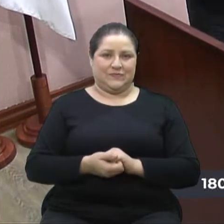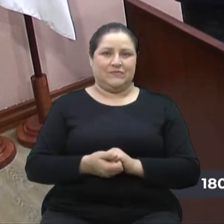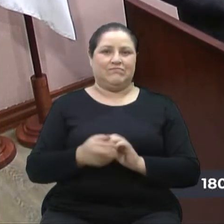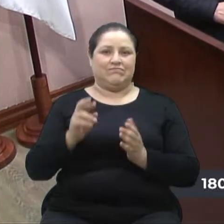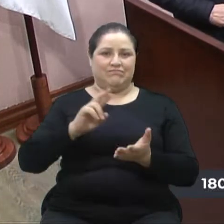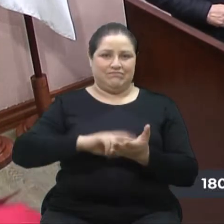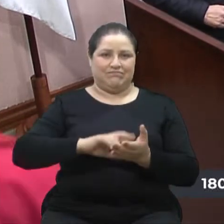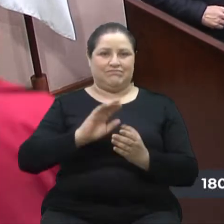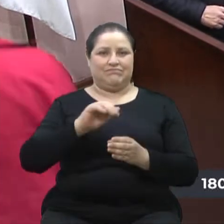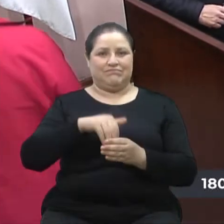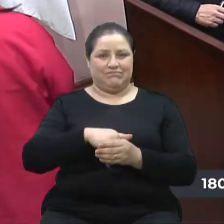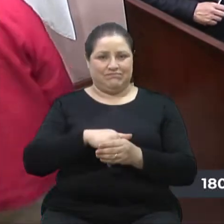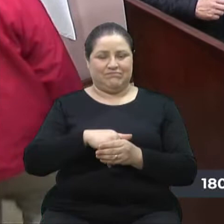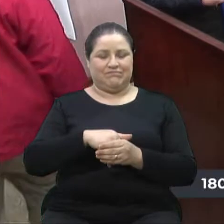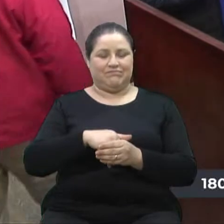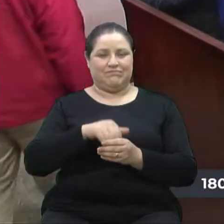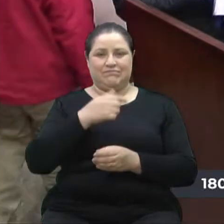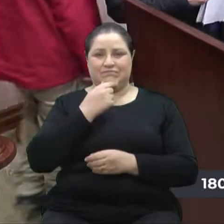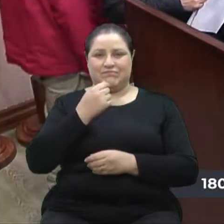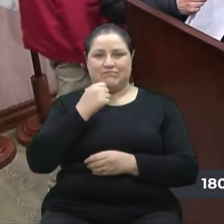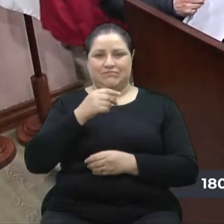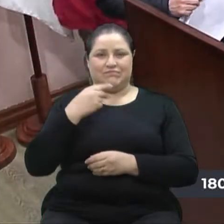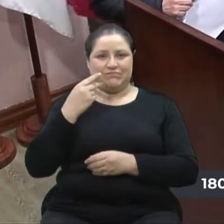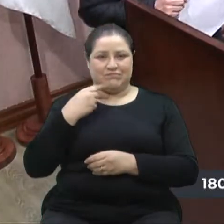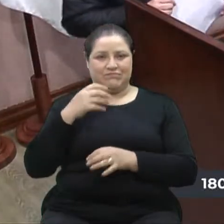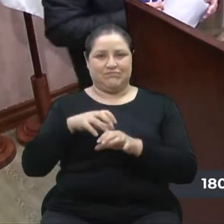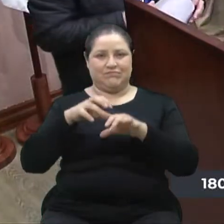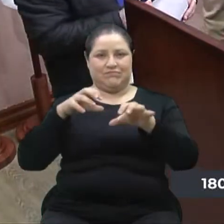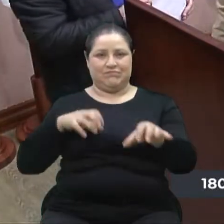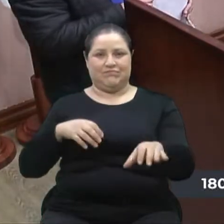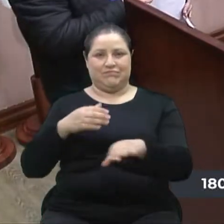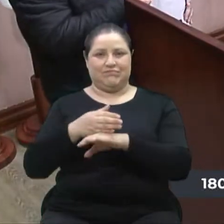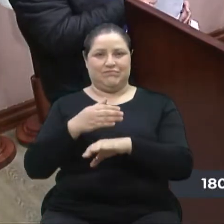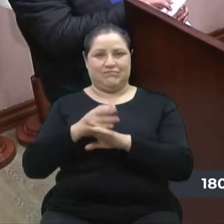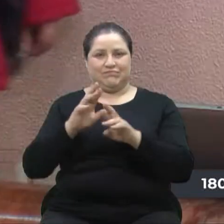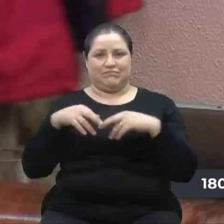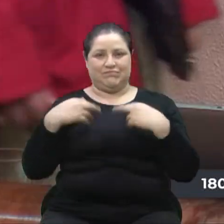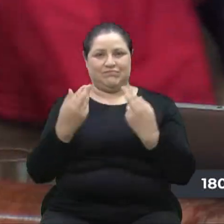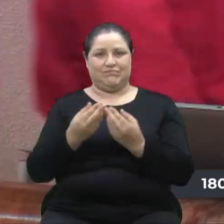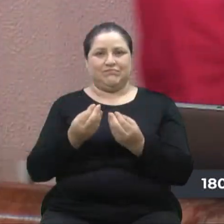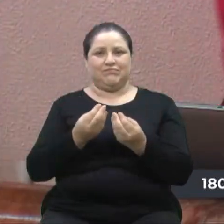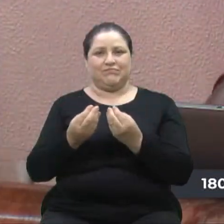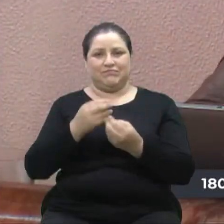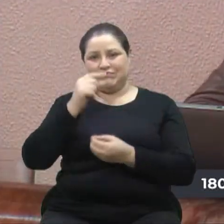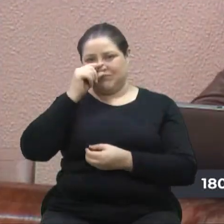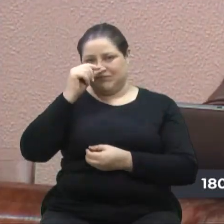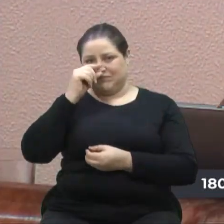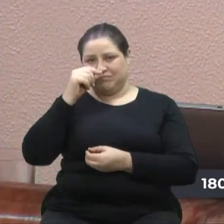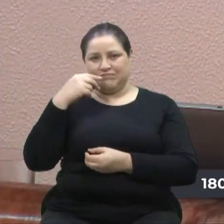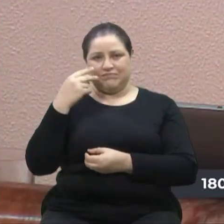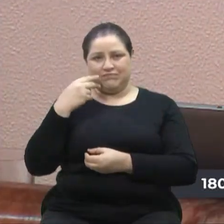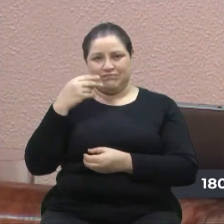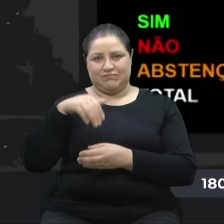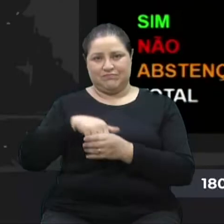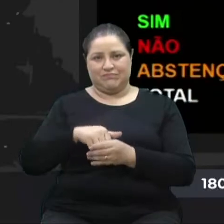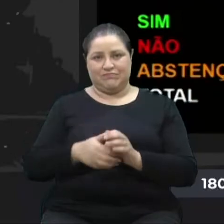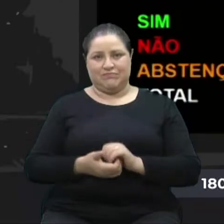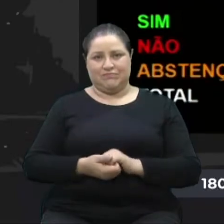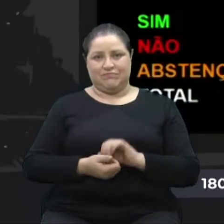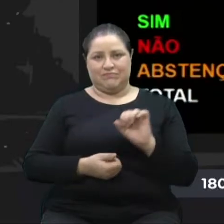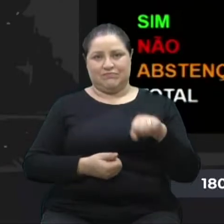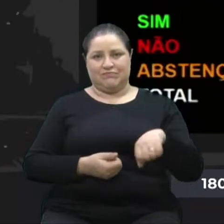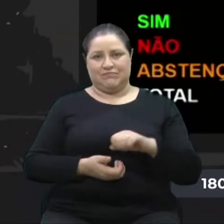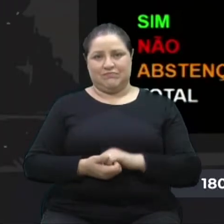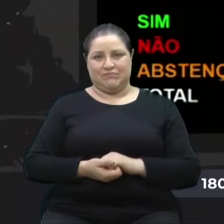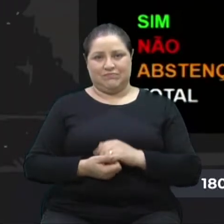das vereadoras e vereadores que acompanham remotamente a sessão. Como vota o vereador Sandro Fantinel? Voto sim, senhora